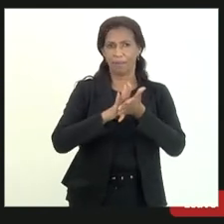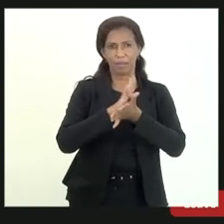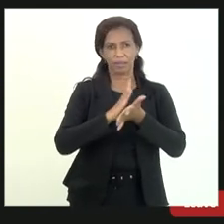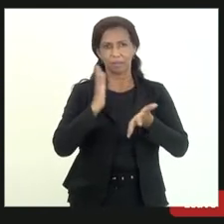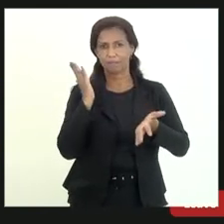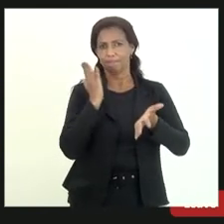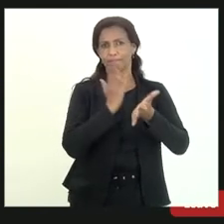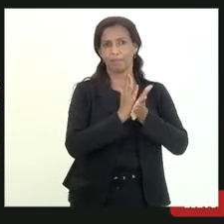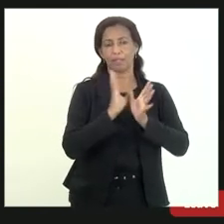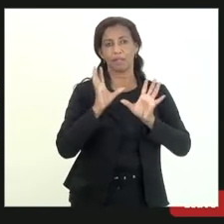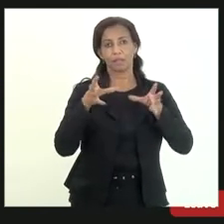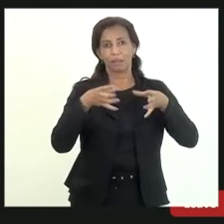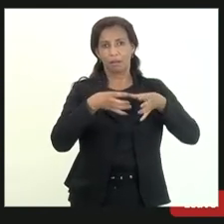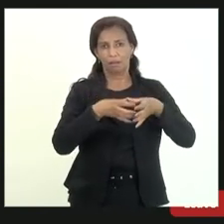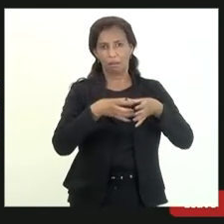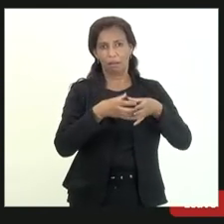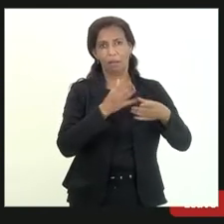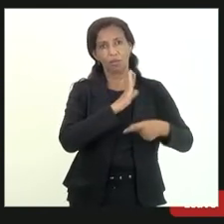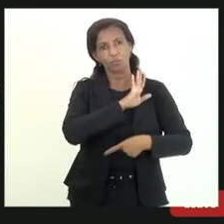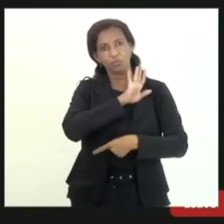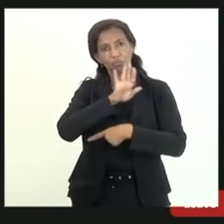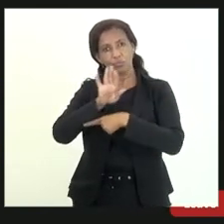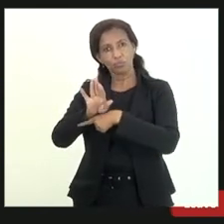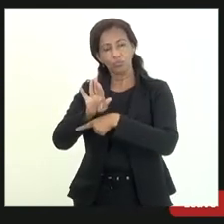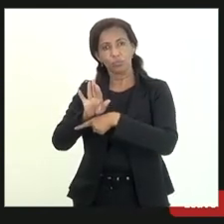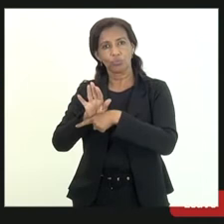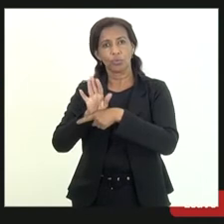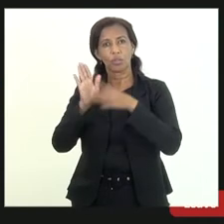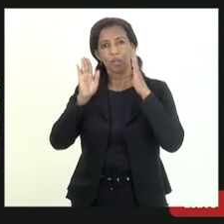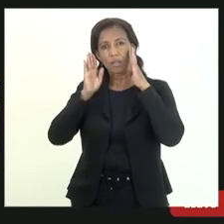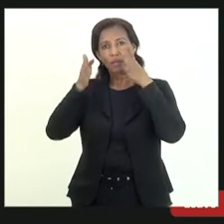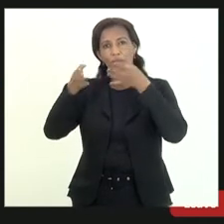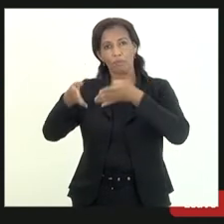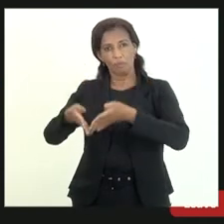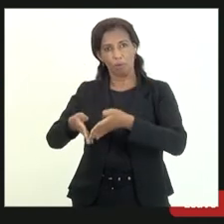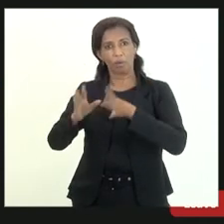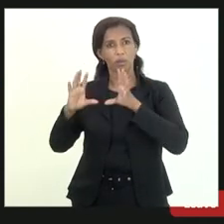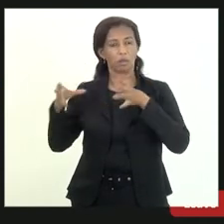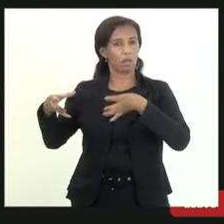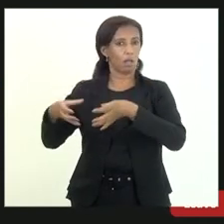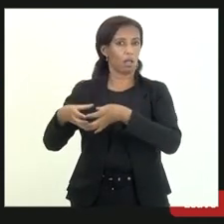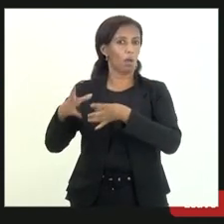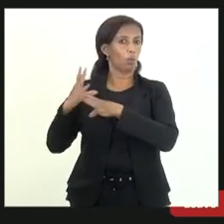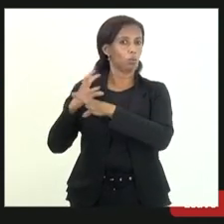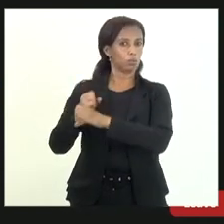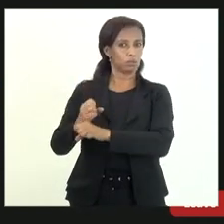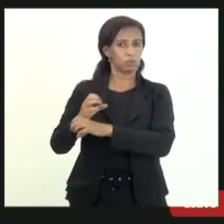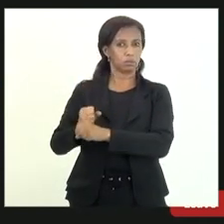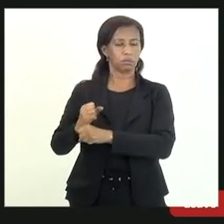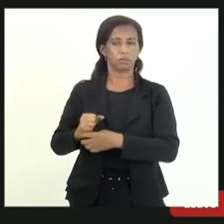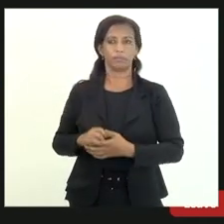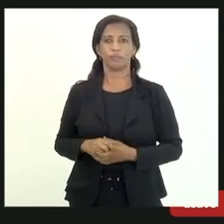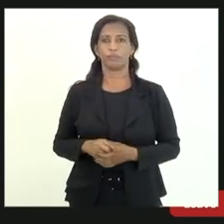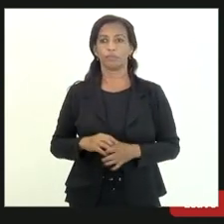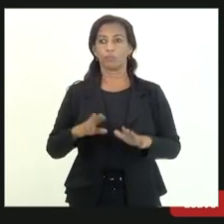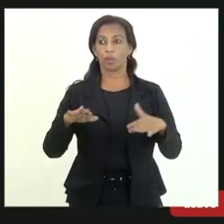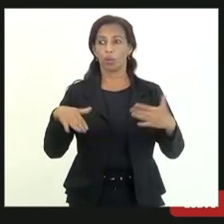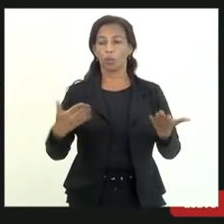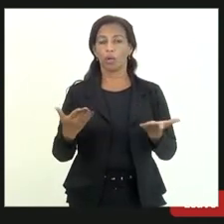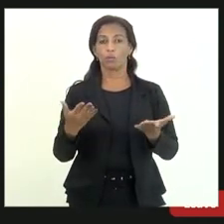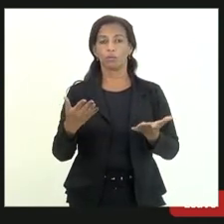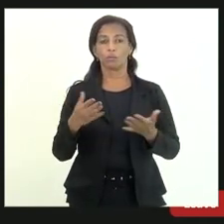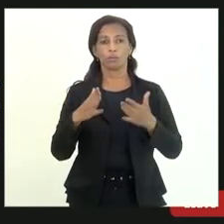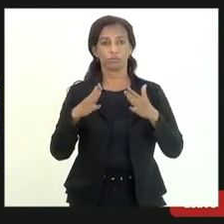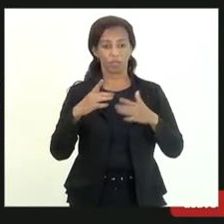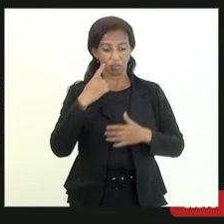classificação ajude que esse foco ajude na classificação contábil quando a gente pega